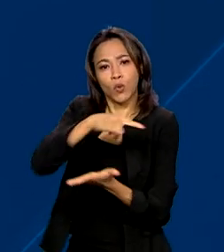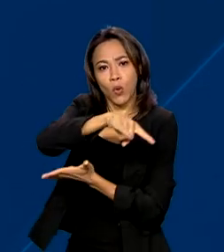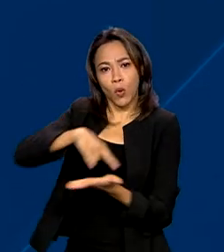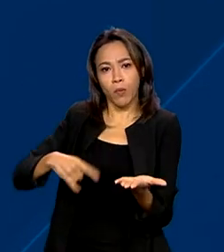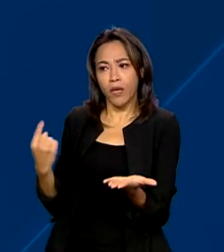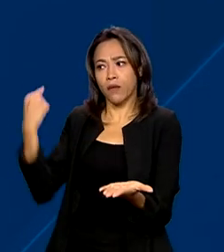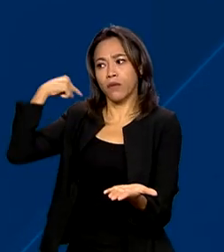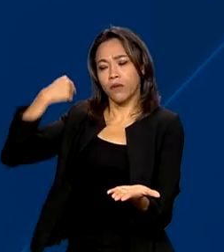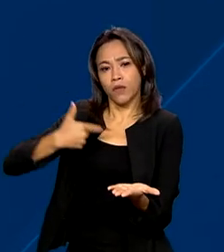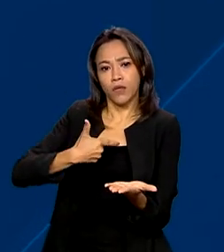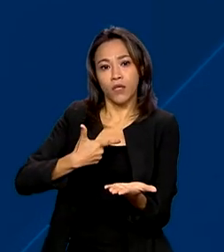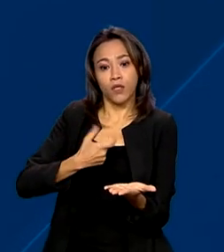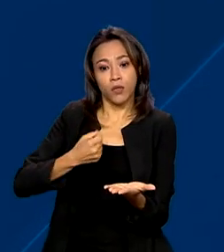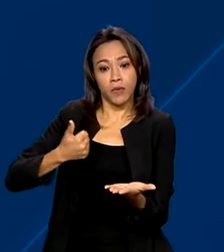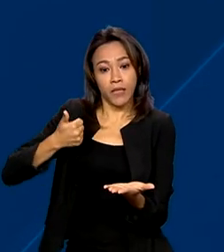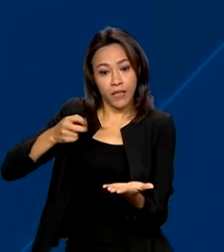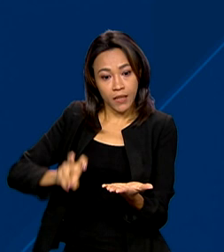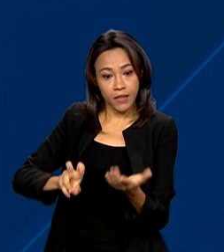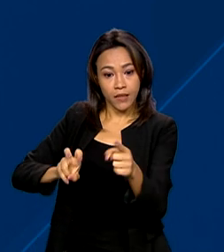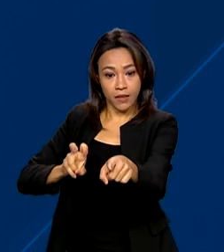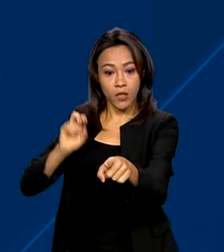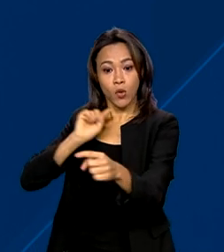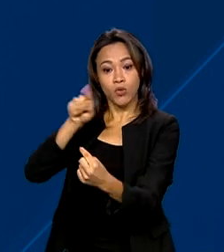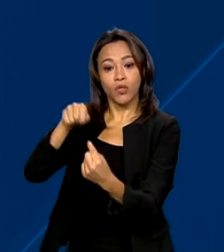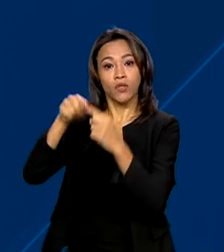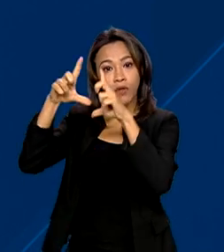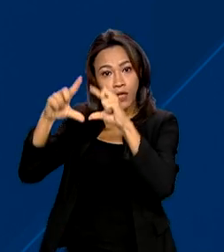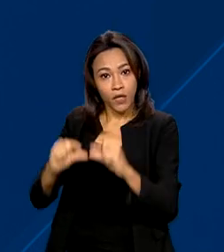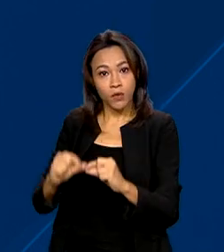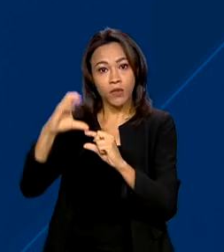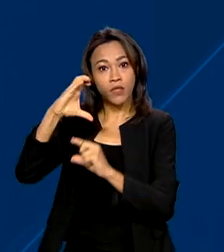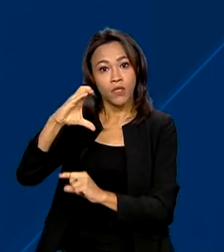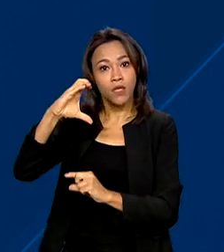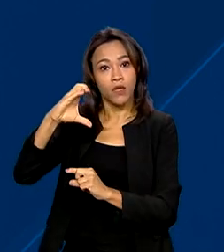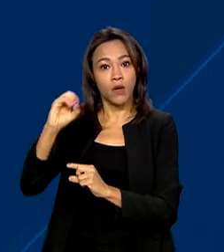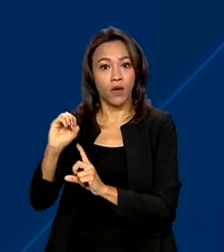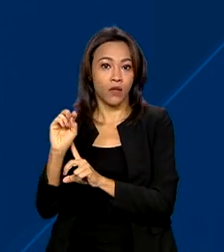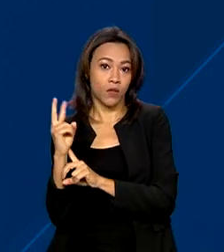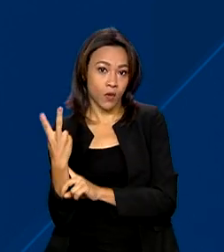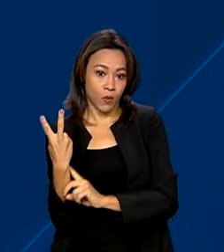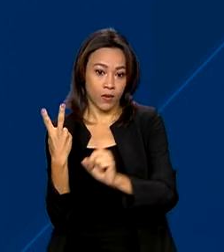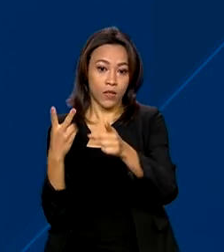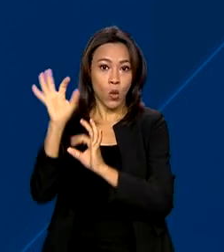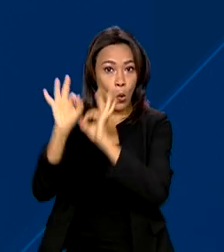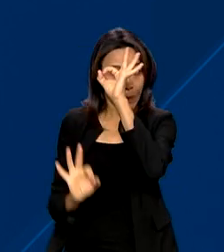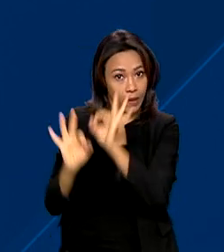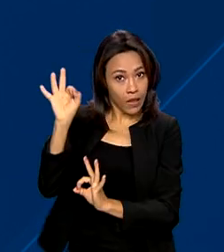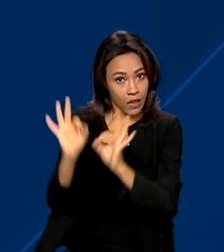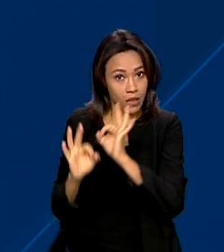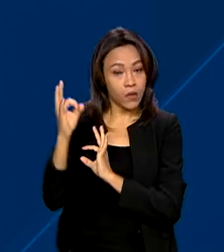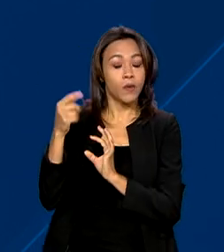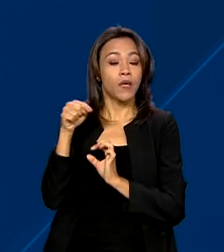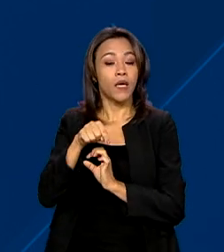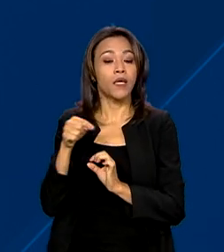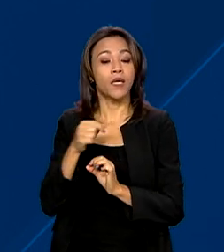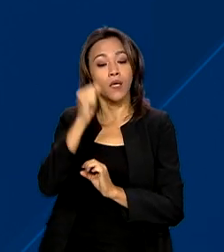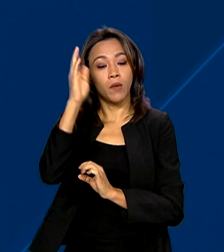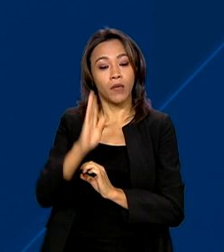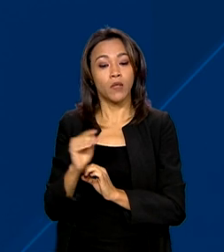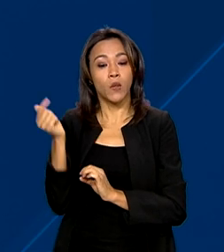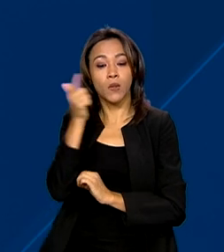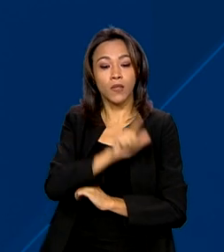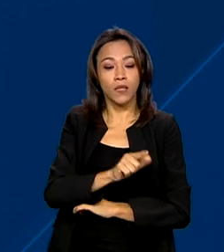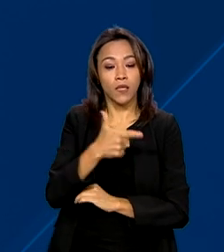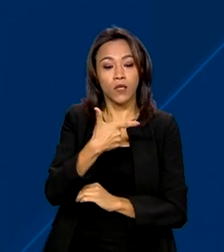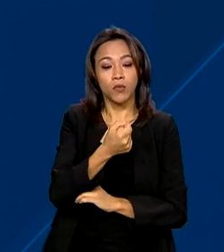2015, com o compromisso de reduzir as emissões de gases de efeito estufa. O plano é que o país chegue a 2025